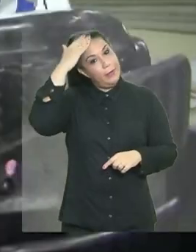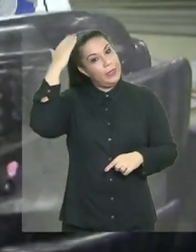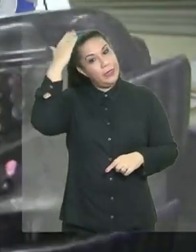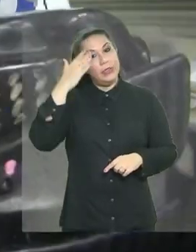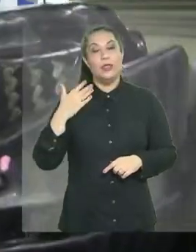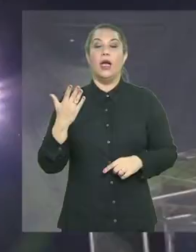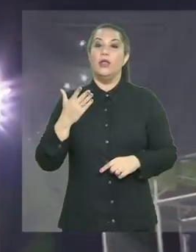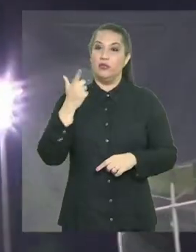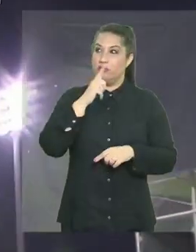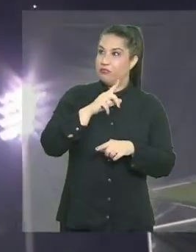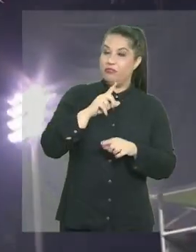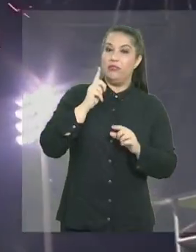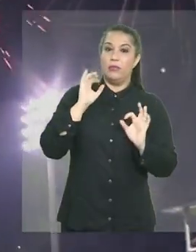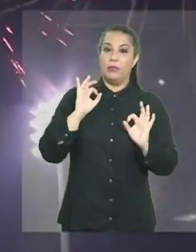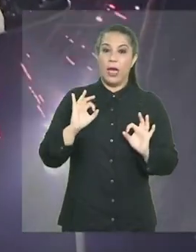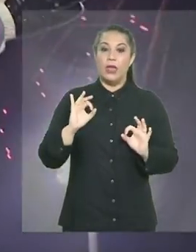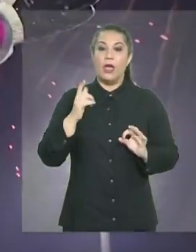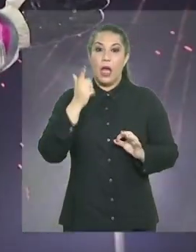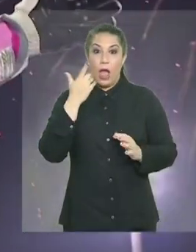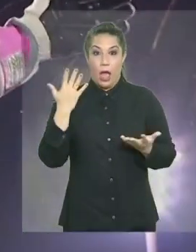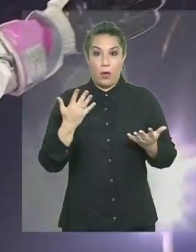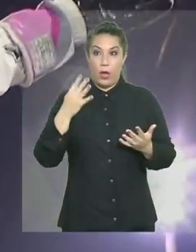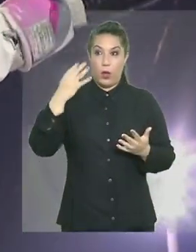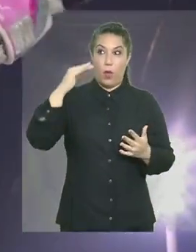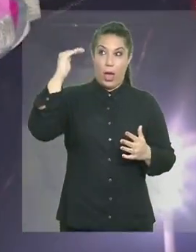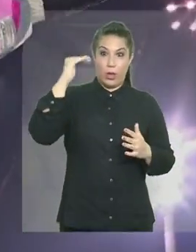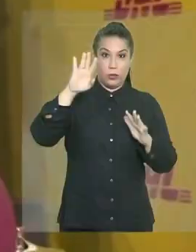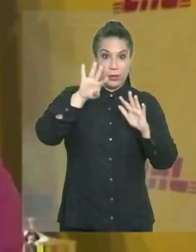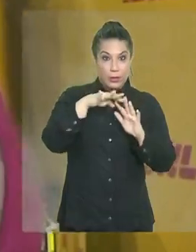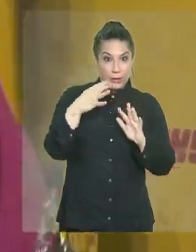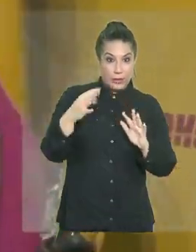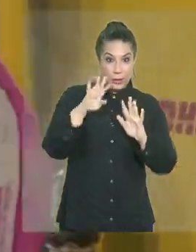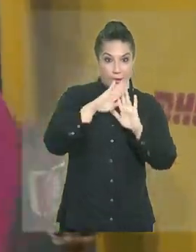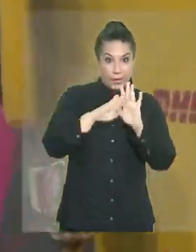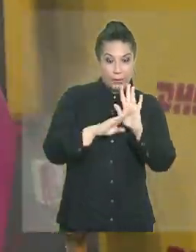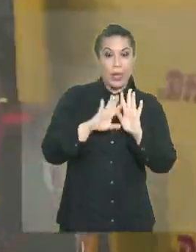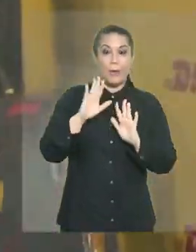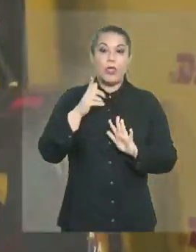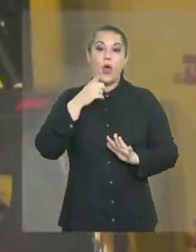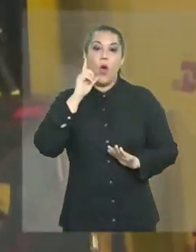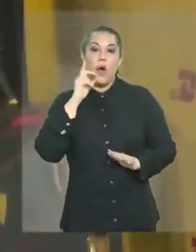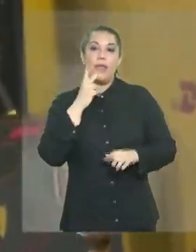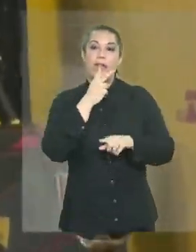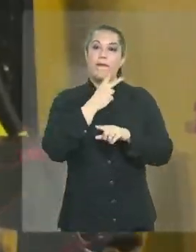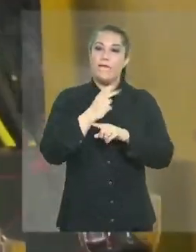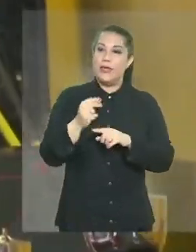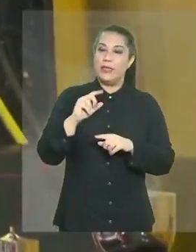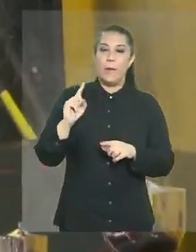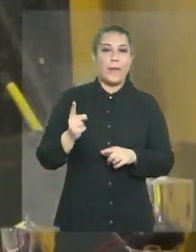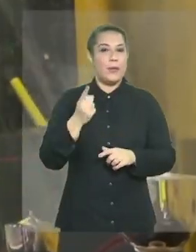Racing Ponte, que apesar de ocupar o quarto lugar na tabela, só ontem venceu sua primeira corrida.